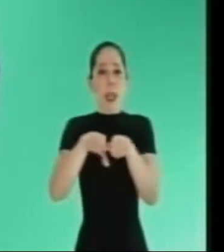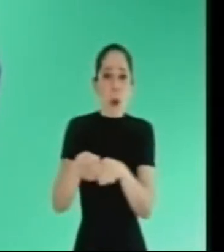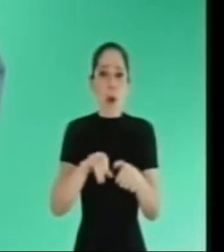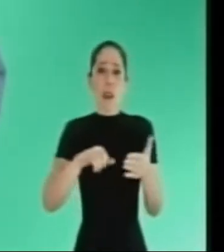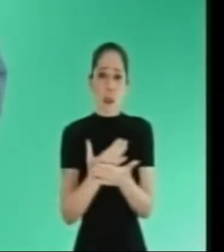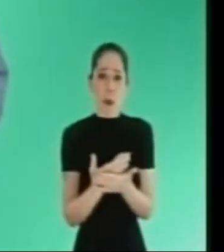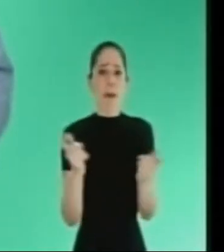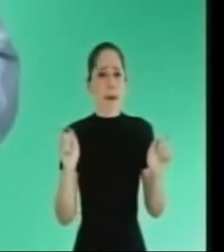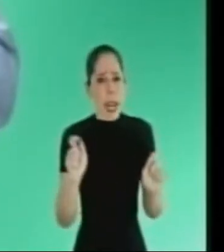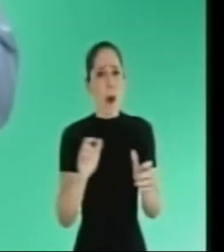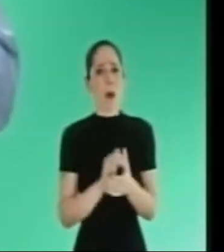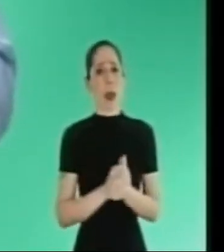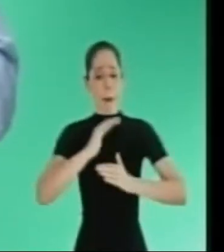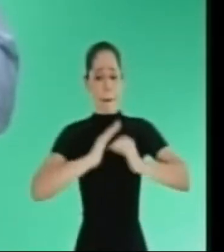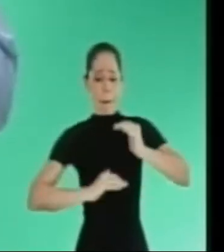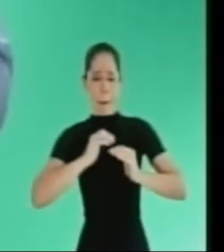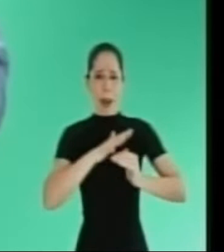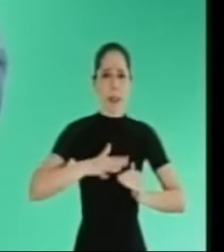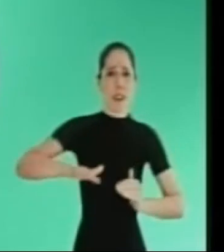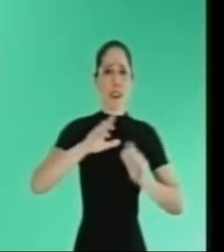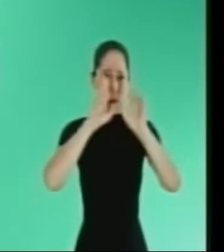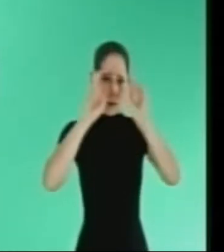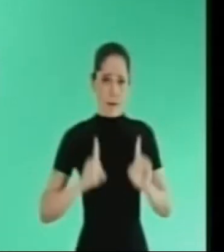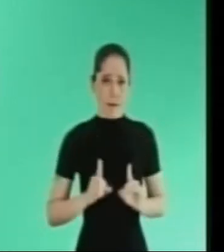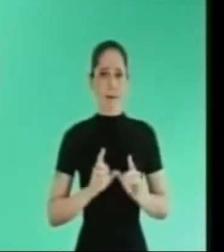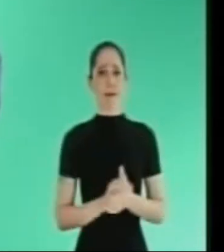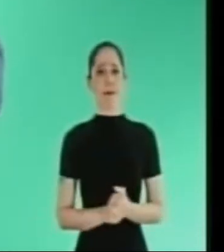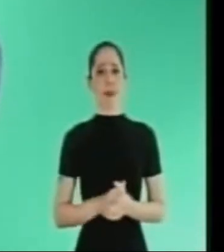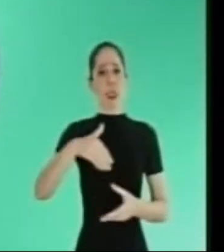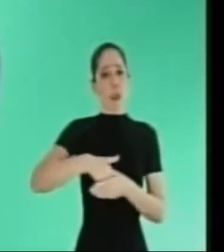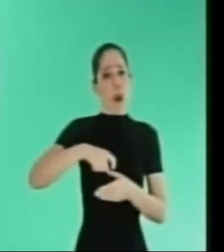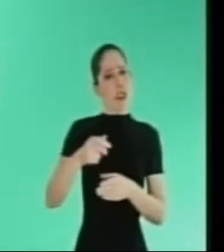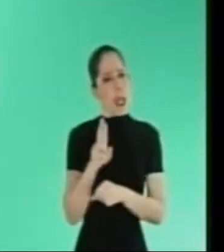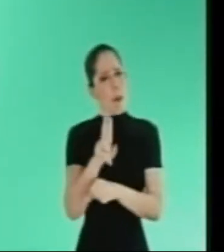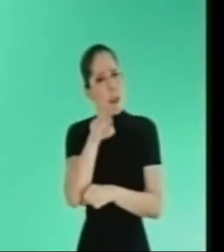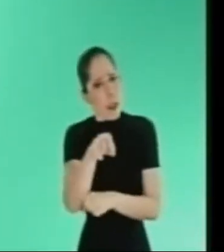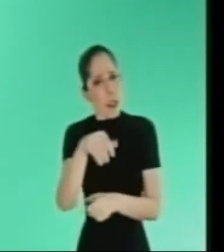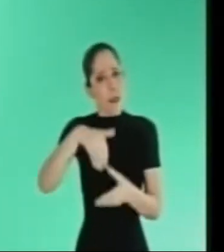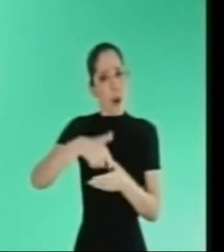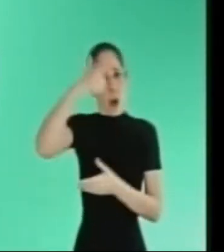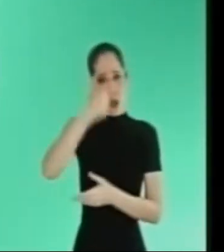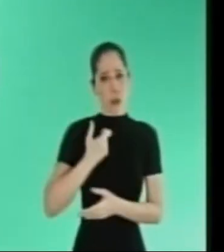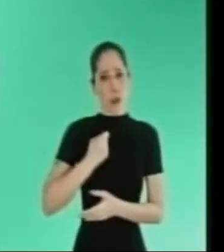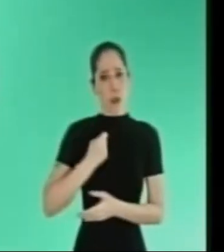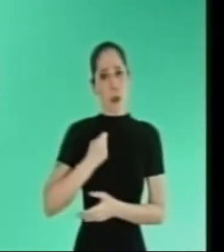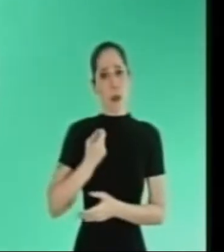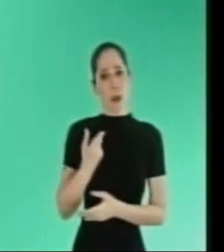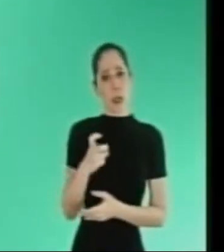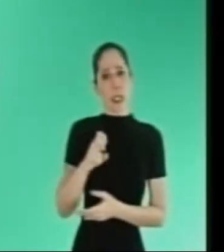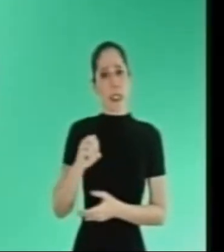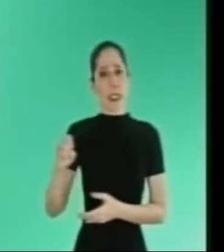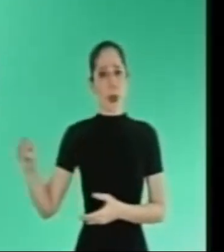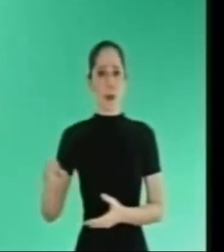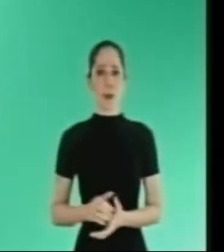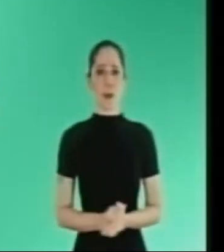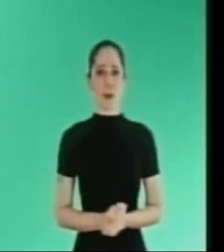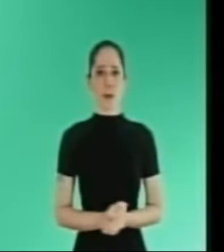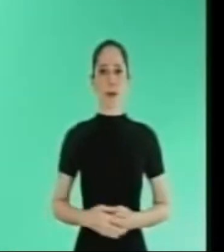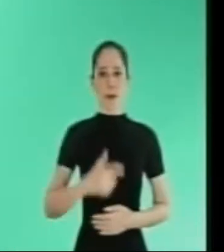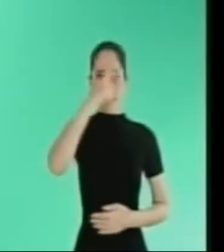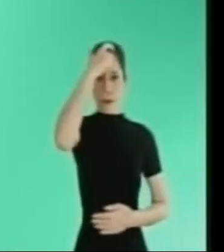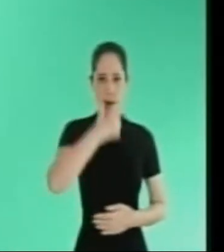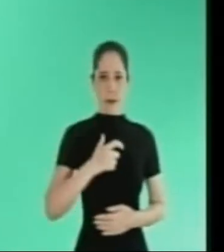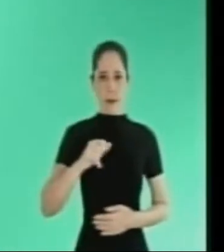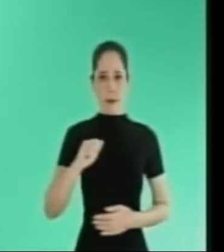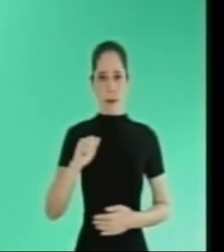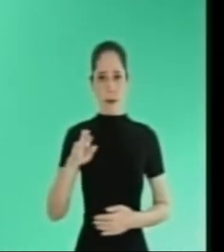igualdade de oportunidades, abriremos as portas da dignidade. Vote em quem te representa. Vota o seu Moreira. 15-0-0.